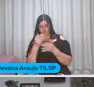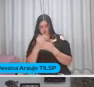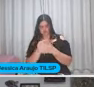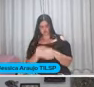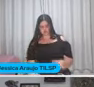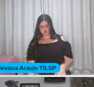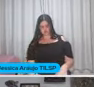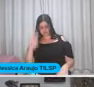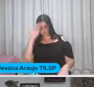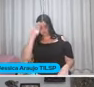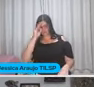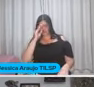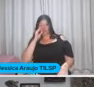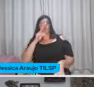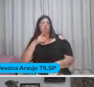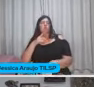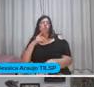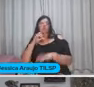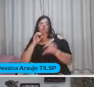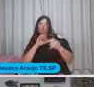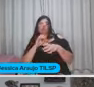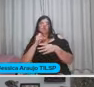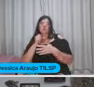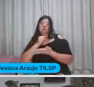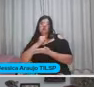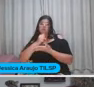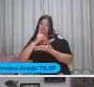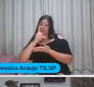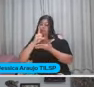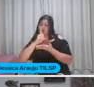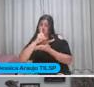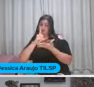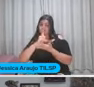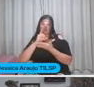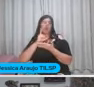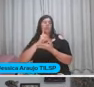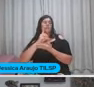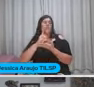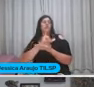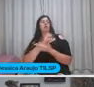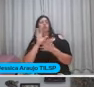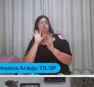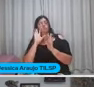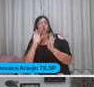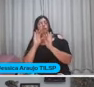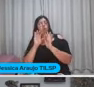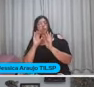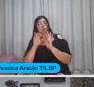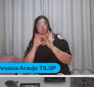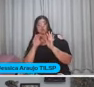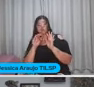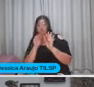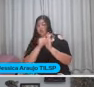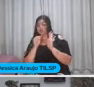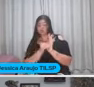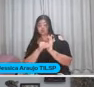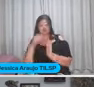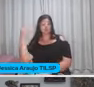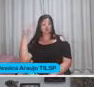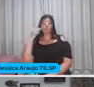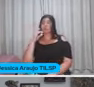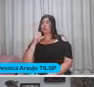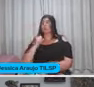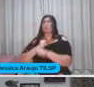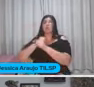Principalmente Educação básica Não é isso Porque alguns conceitos científicos Levaram séculos Para que isso